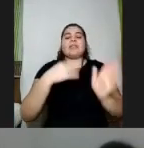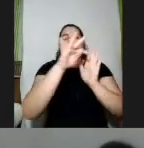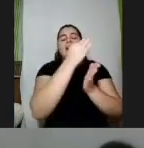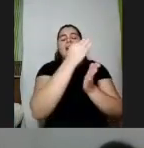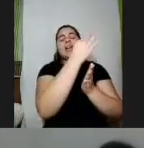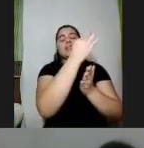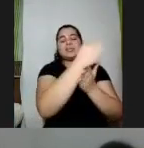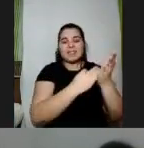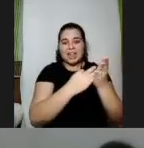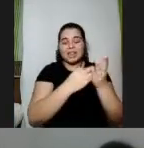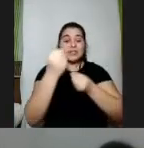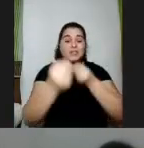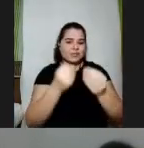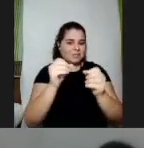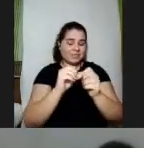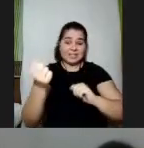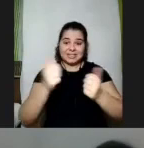avaliação e eu estou assim